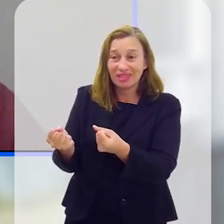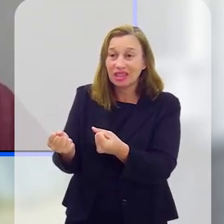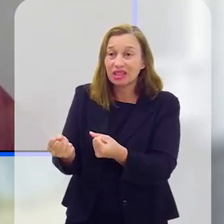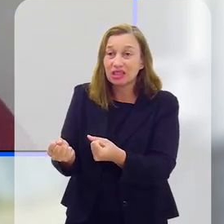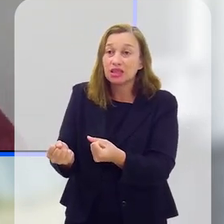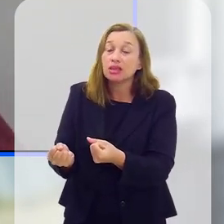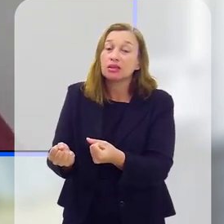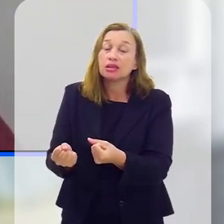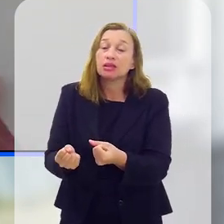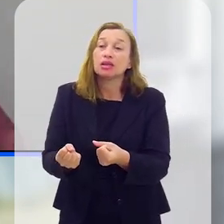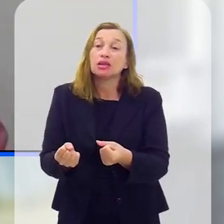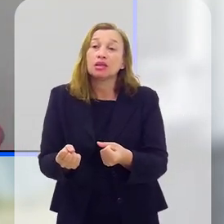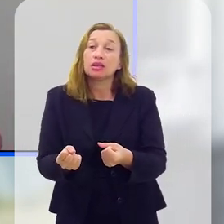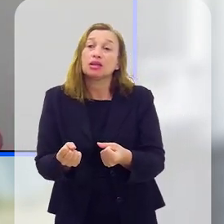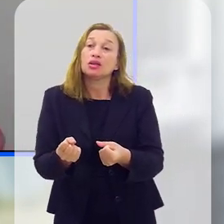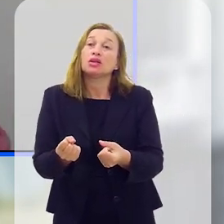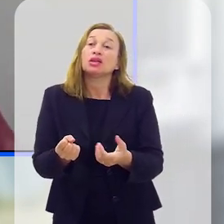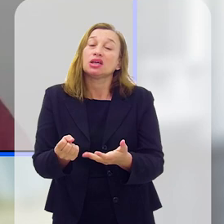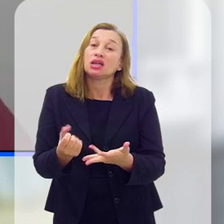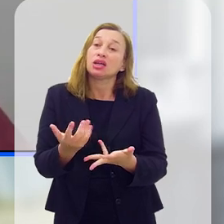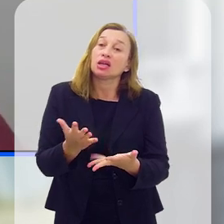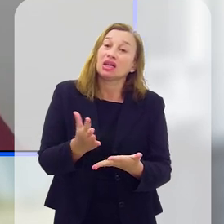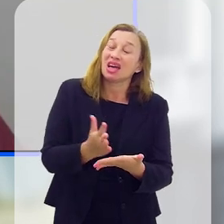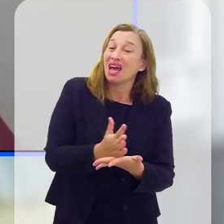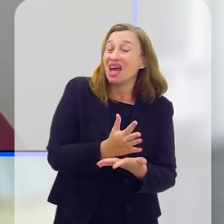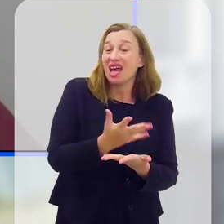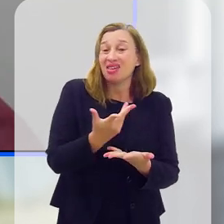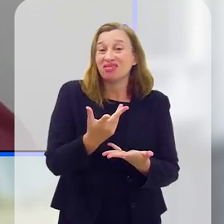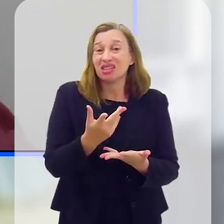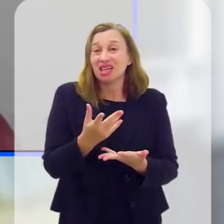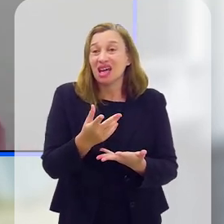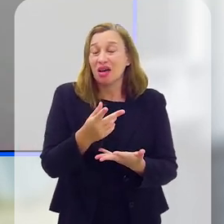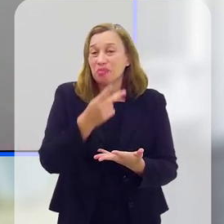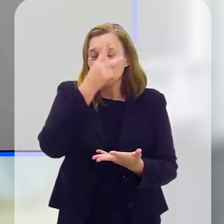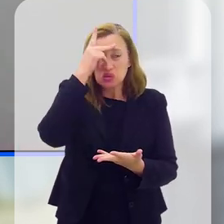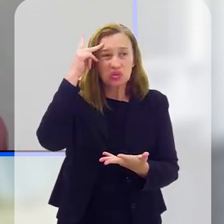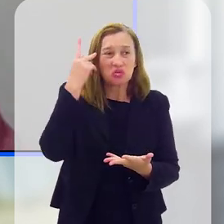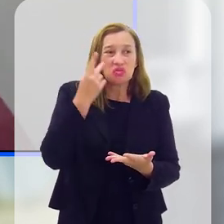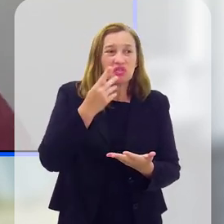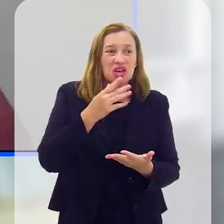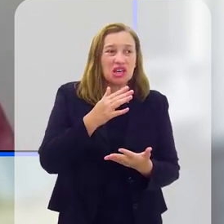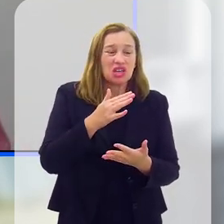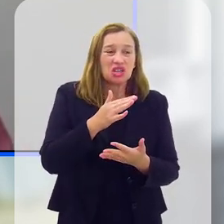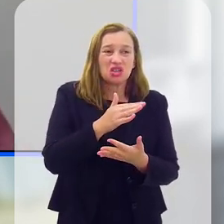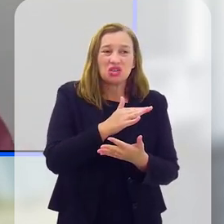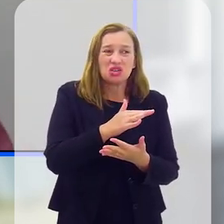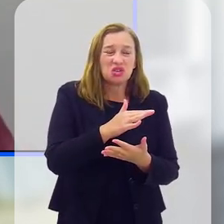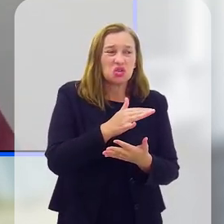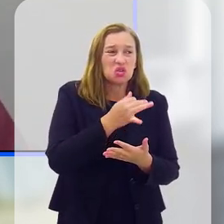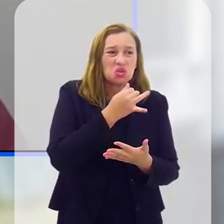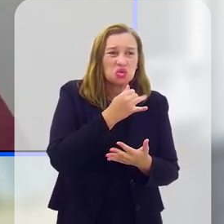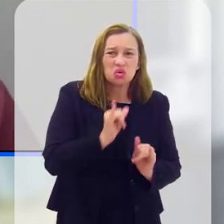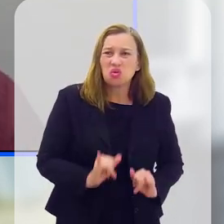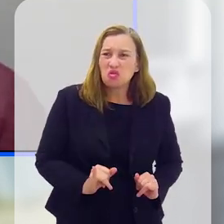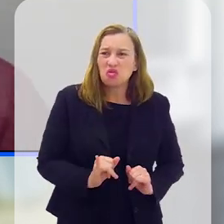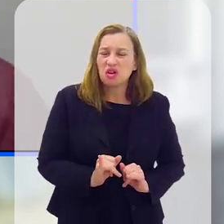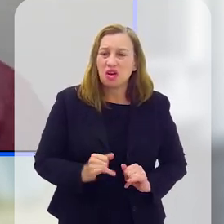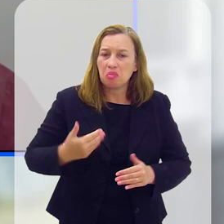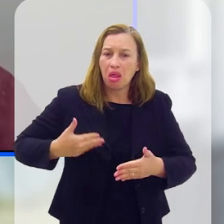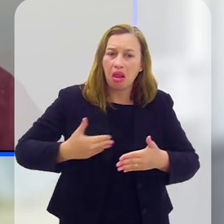o que não quer dizer que isso não possa acontecer, o que não quer dizer que eu esteja condenado a ter uma vida ruim para o resto da vida,